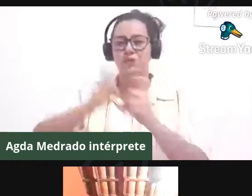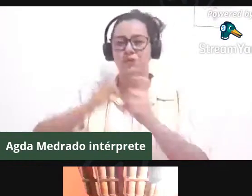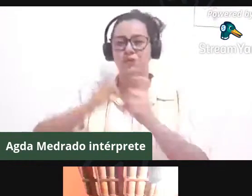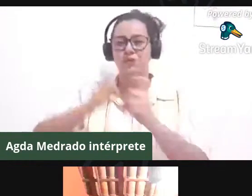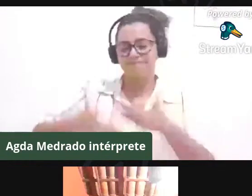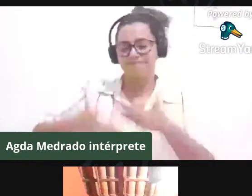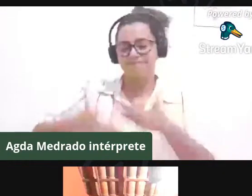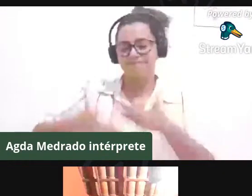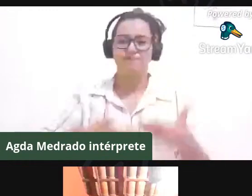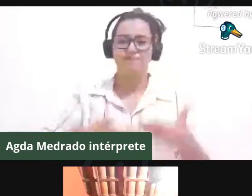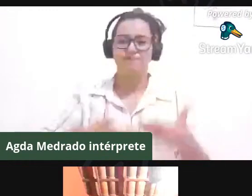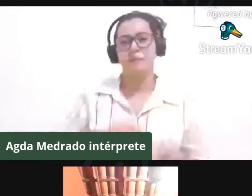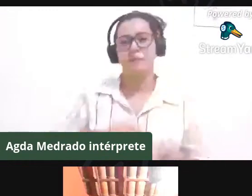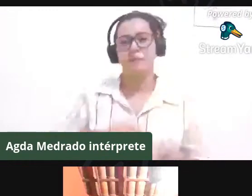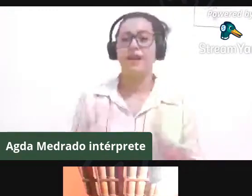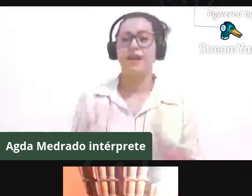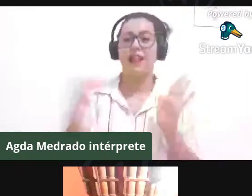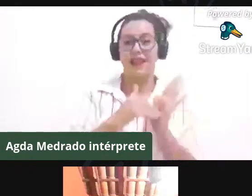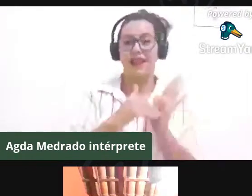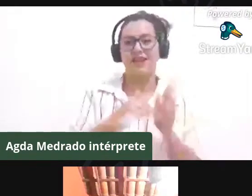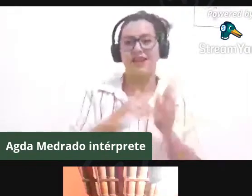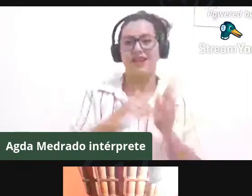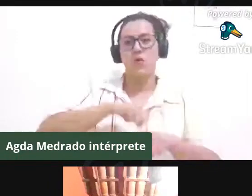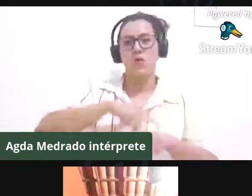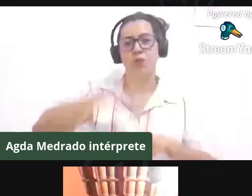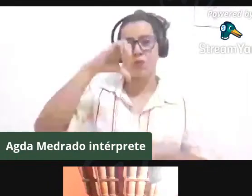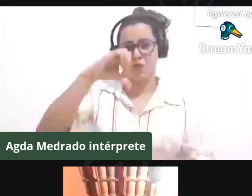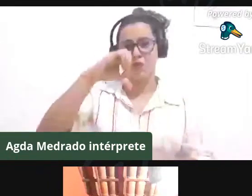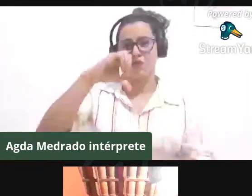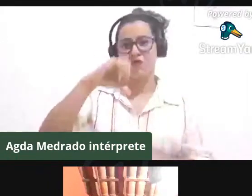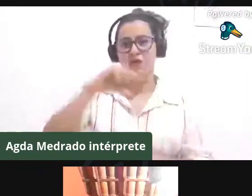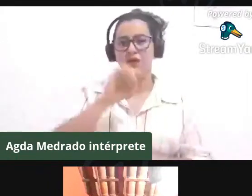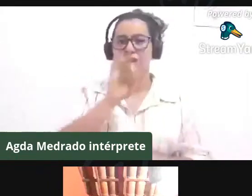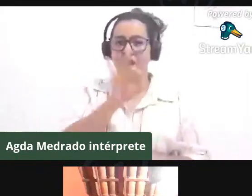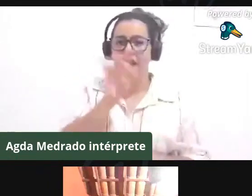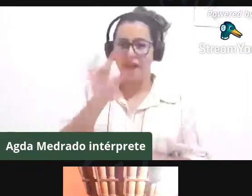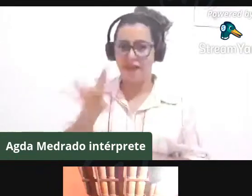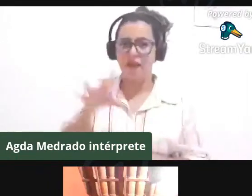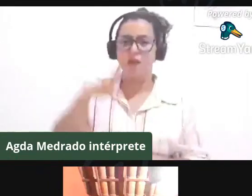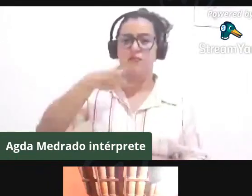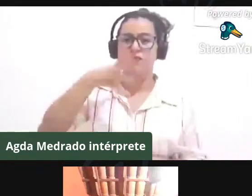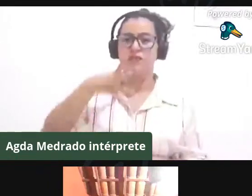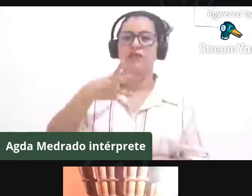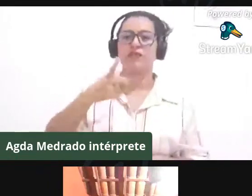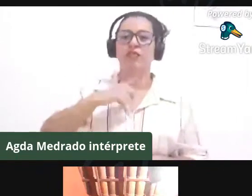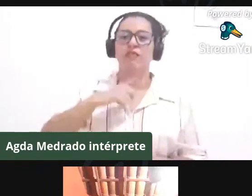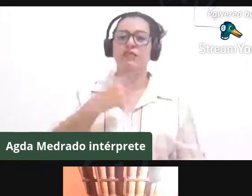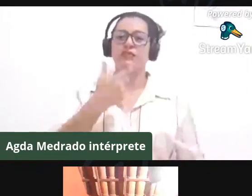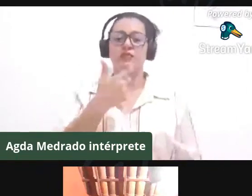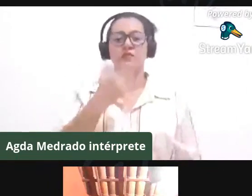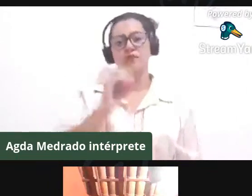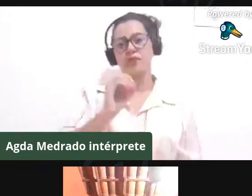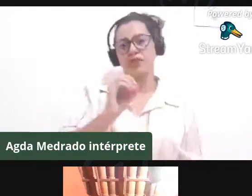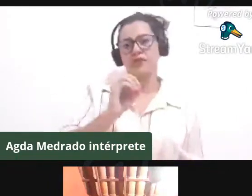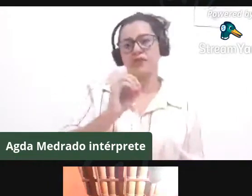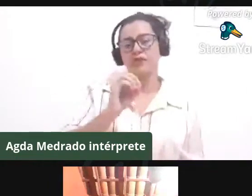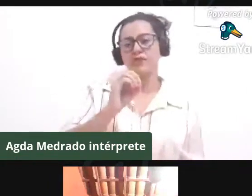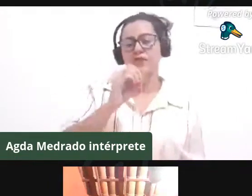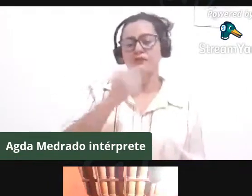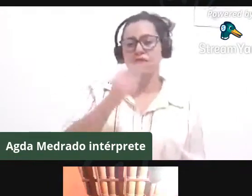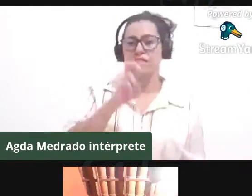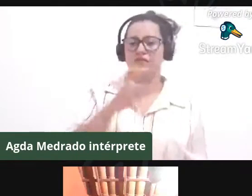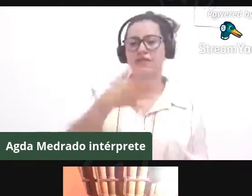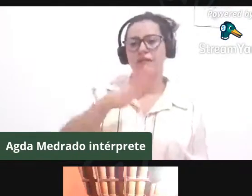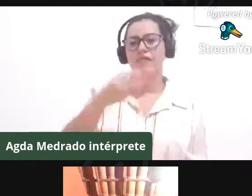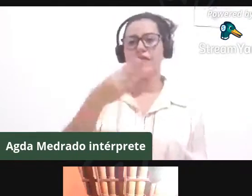discussão, então cada palestrante terá entre 20 e 30 minutos. Convido a pesquisadora Valéria Porto para dar início a